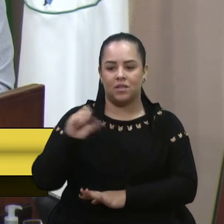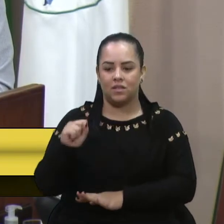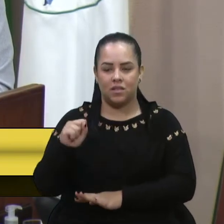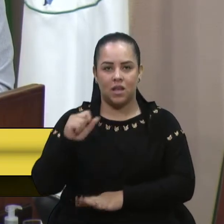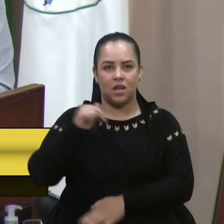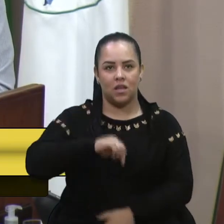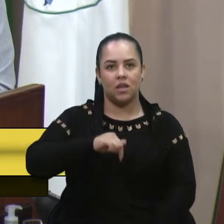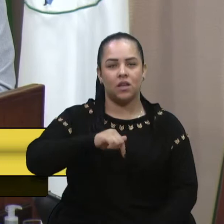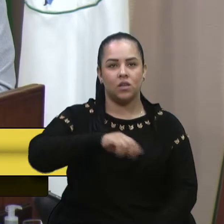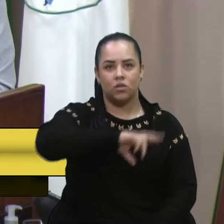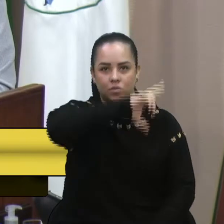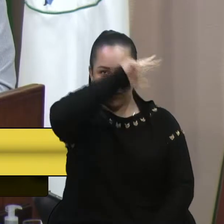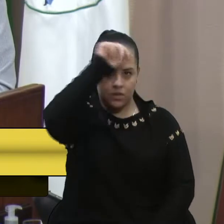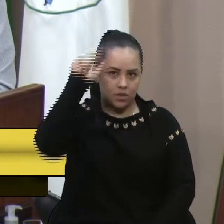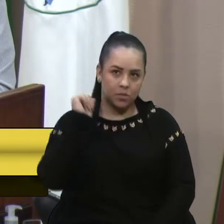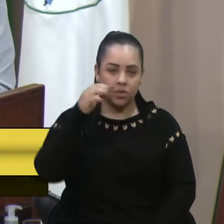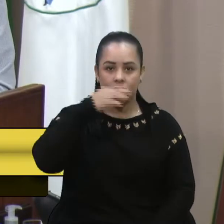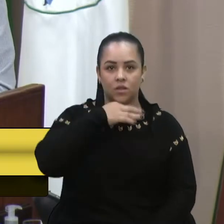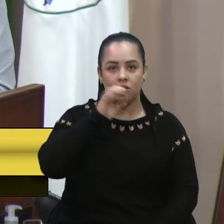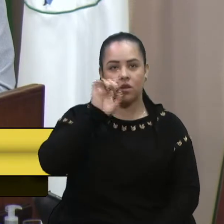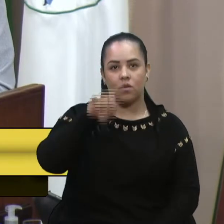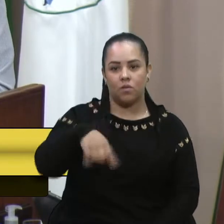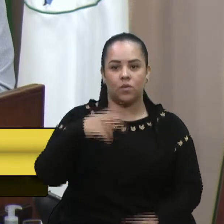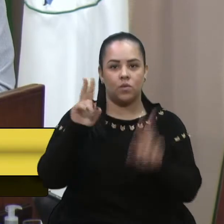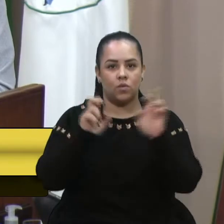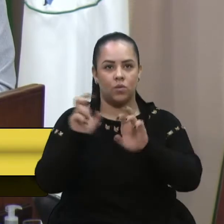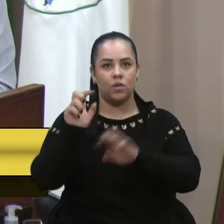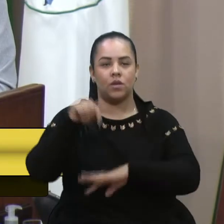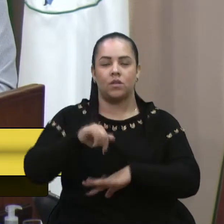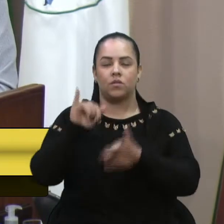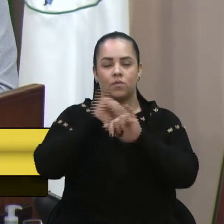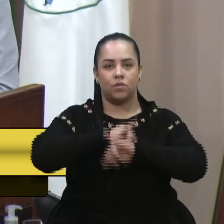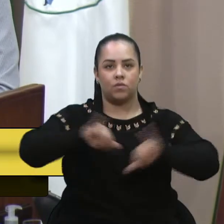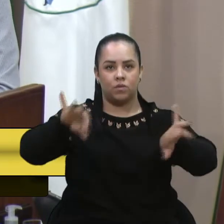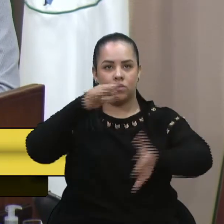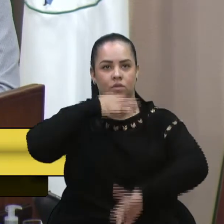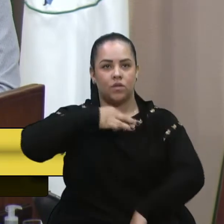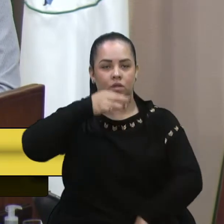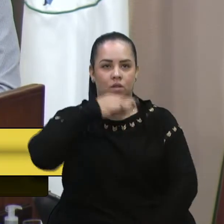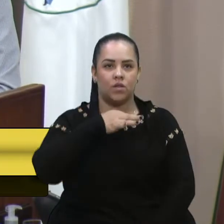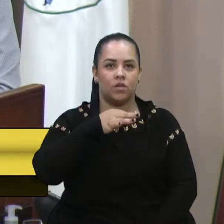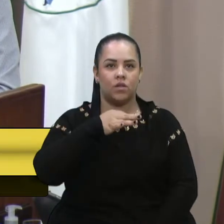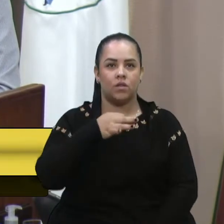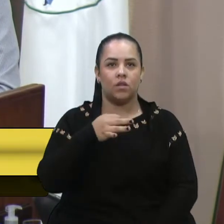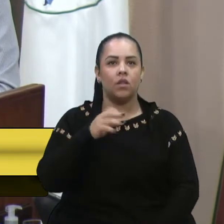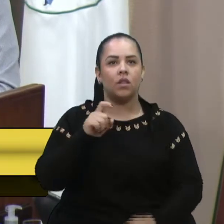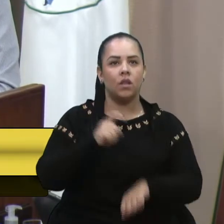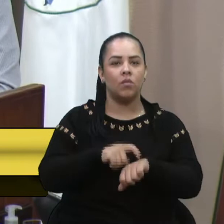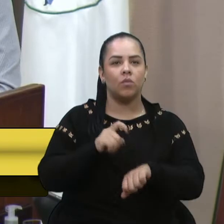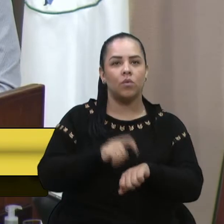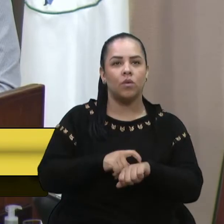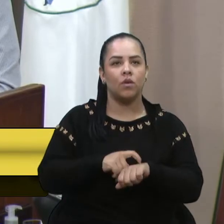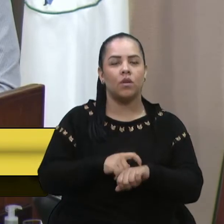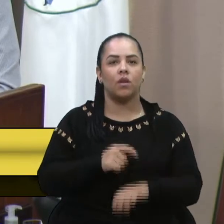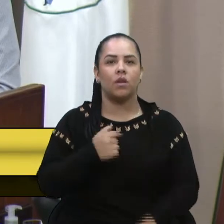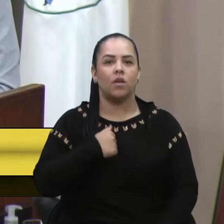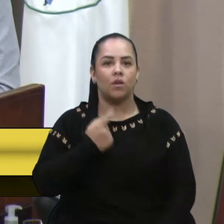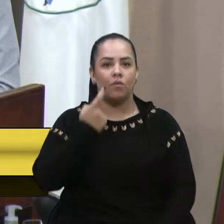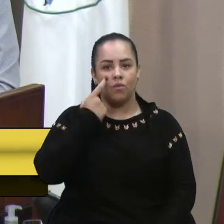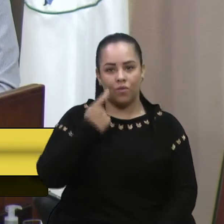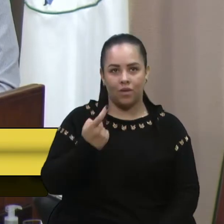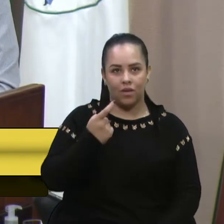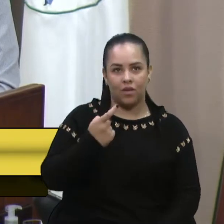Caxias do Sul, que era uma pauta também aqui da imprensa de Caxias. E naquele momento eu acabei comparando a cidade de